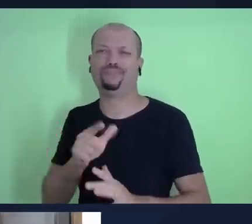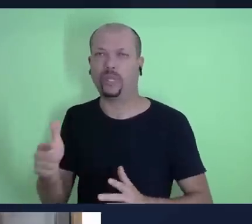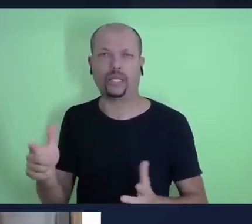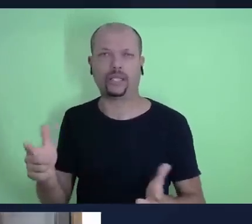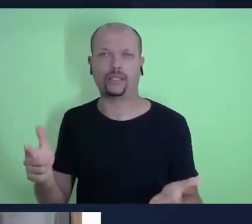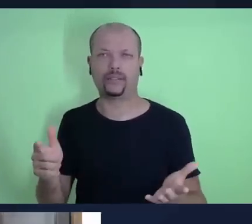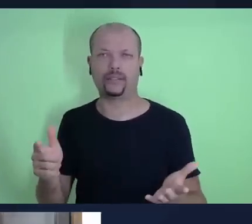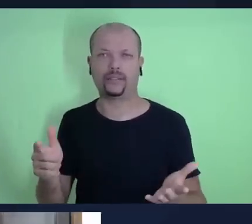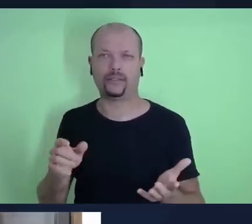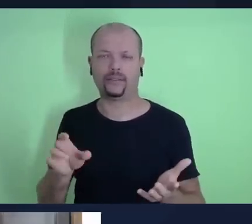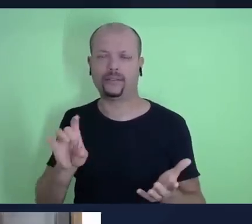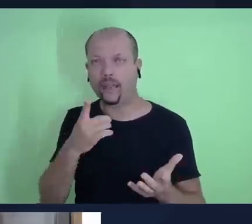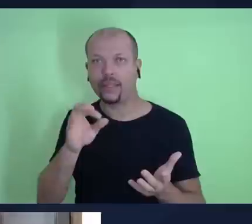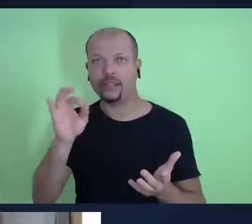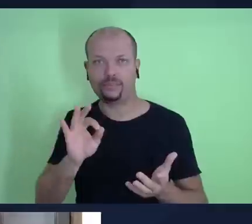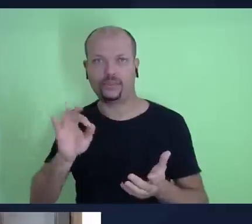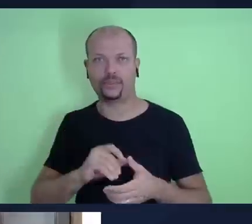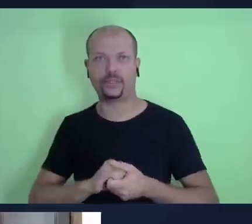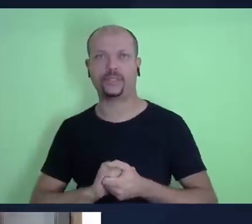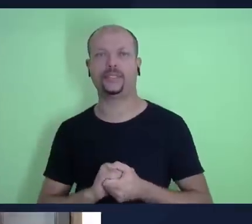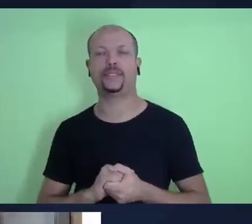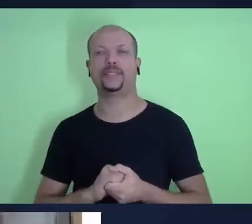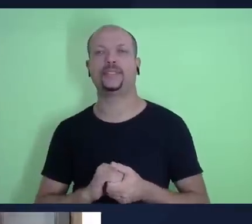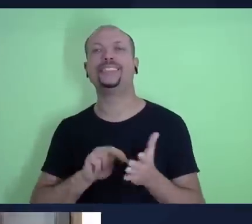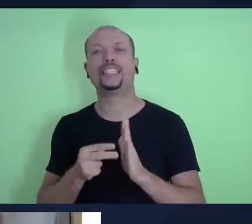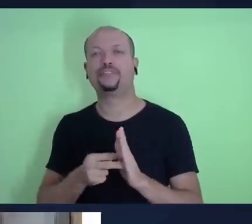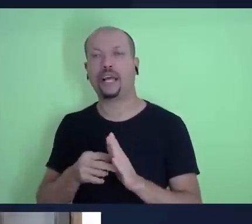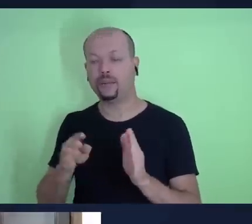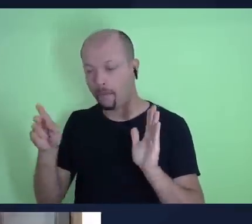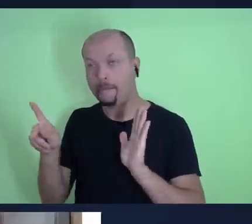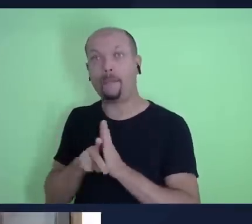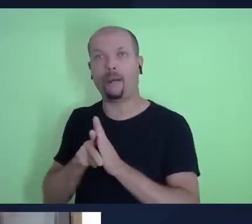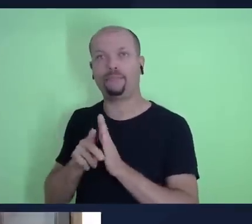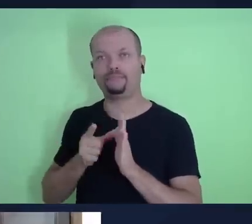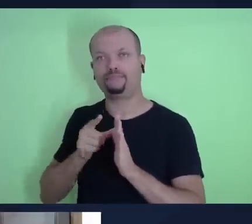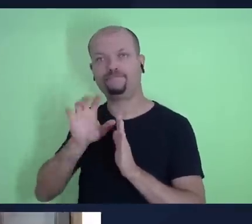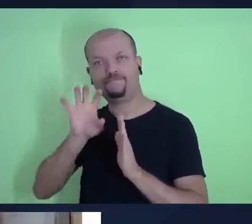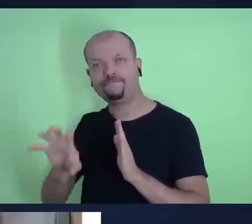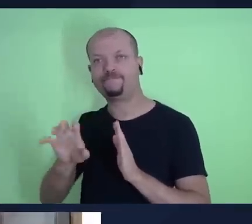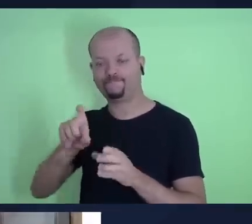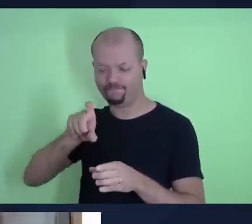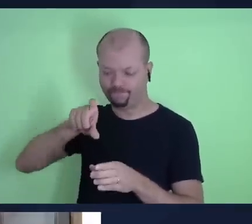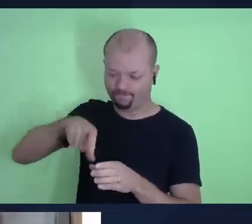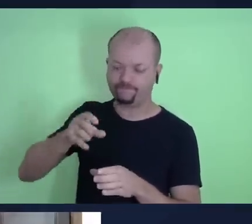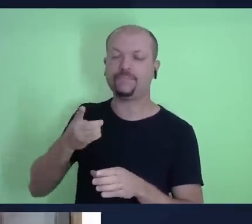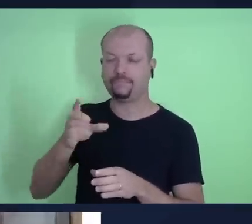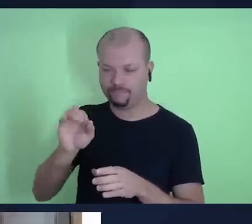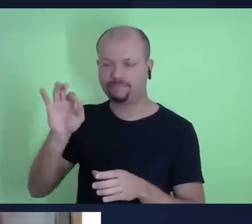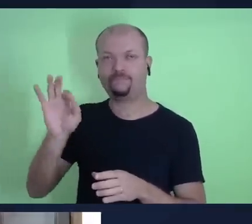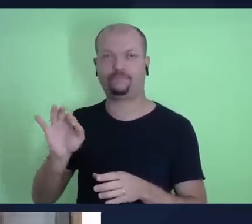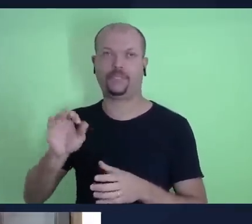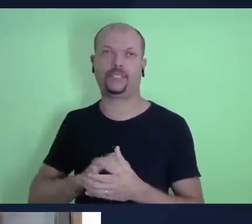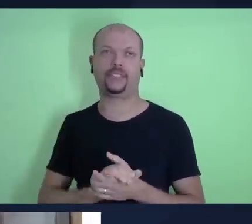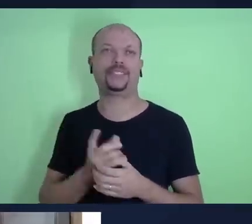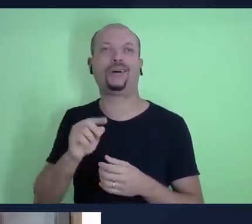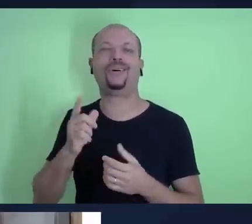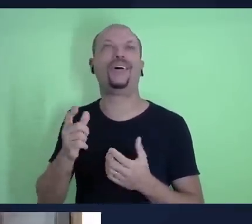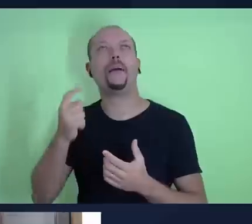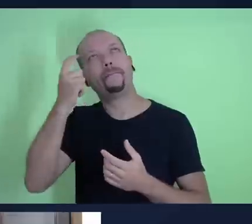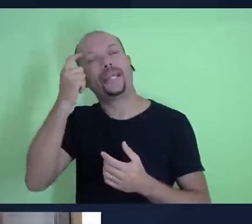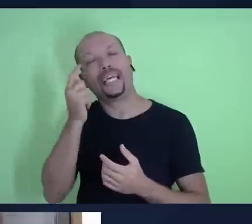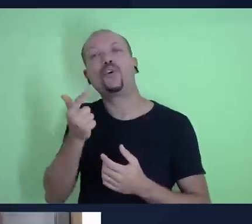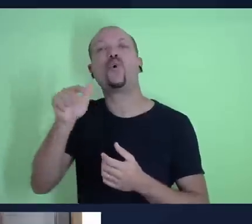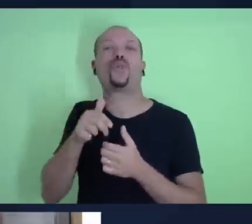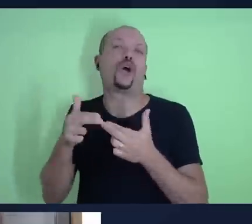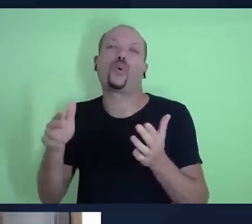significado essa palavra, certo? Então, não é cabível a gente pensar em outra quantidade